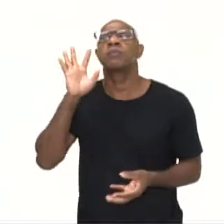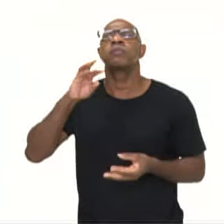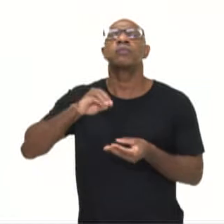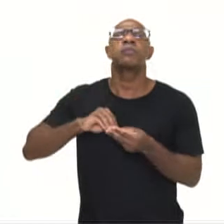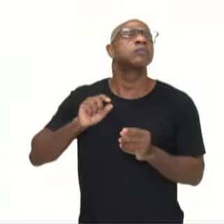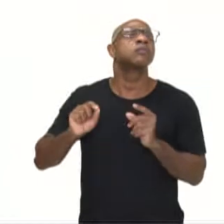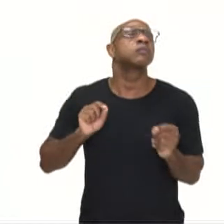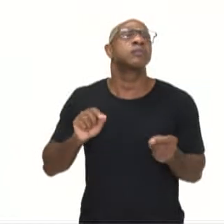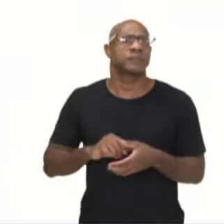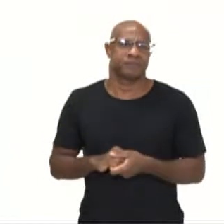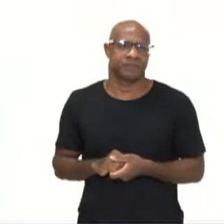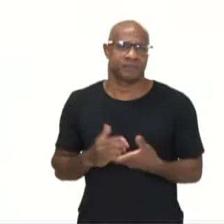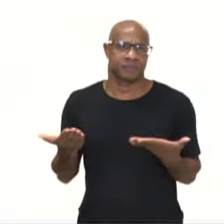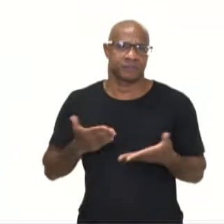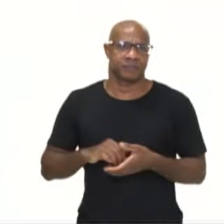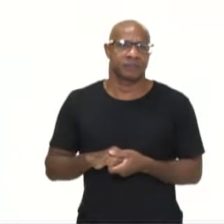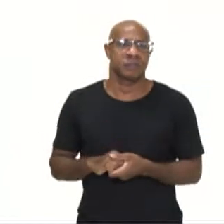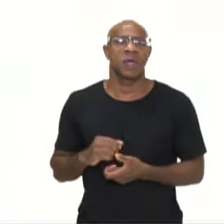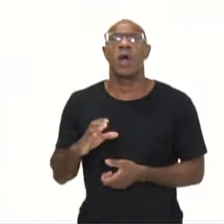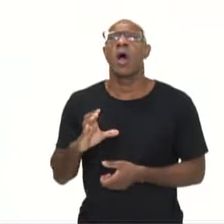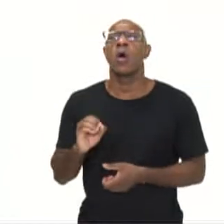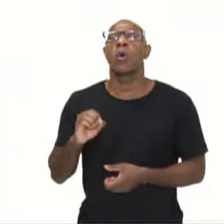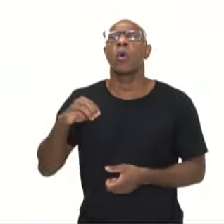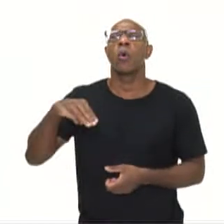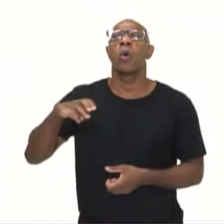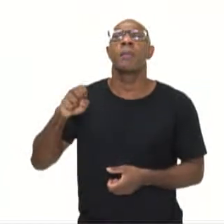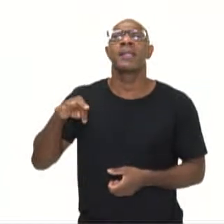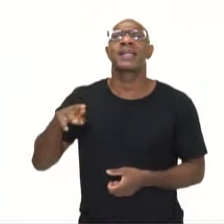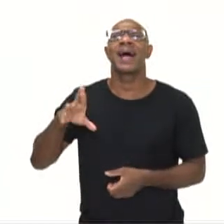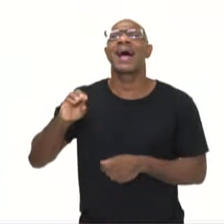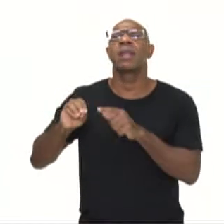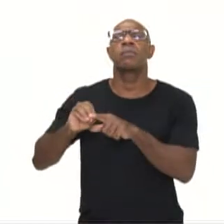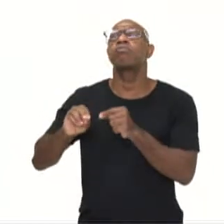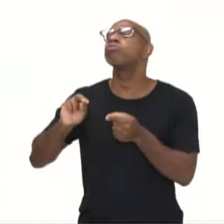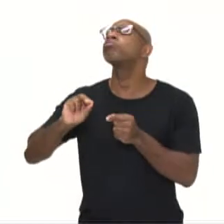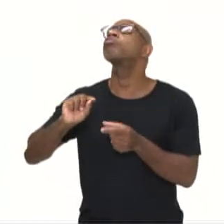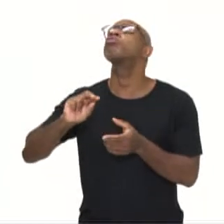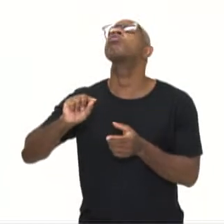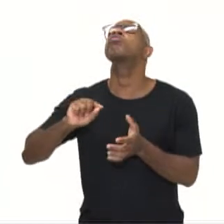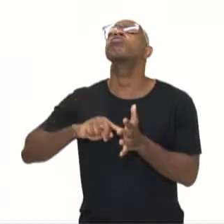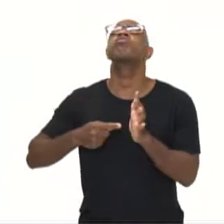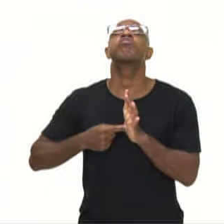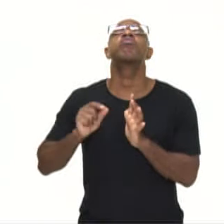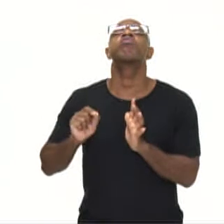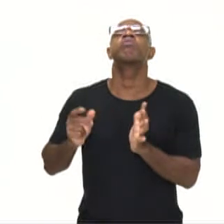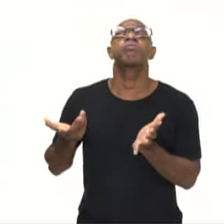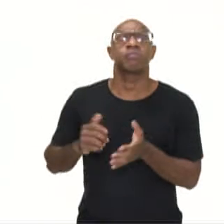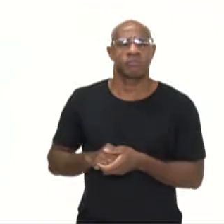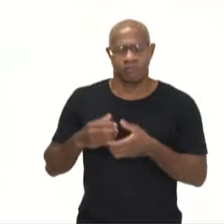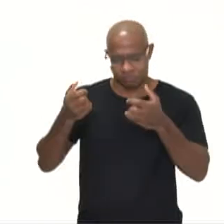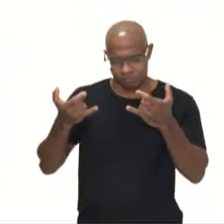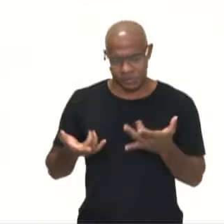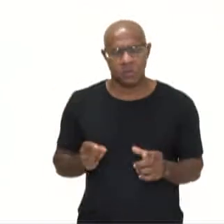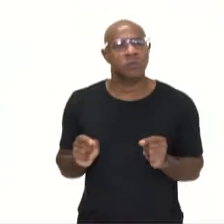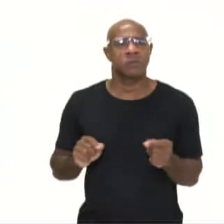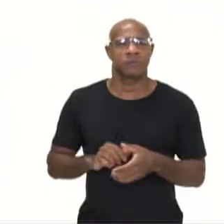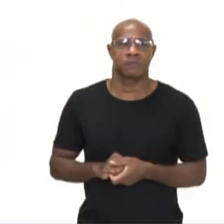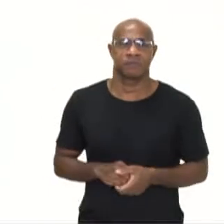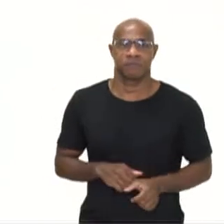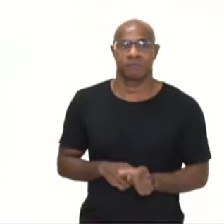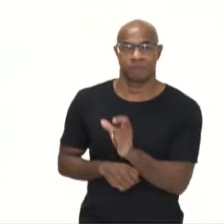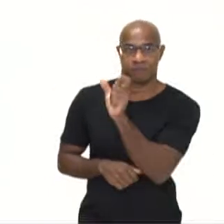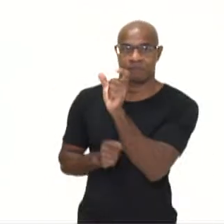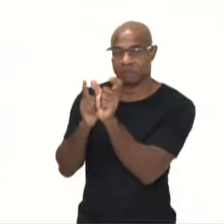começar por comentário. O que é um comentário? De acordo com o diccionário da Real Academia Espanhola, a palavra